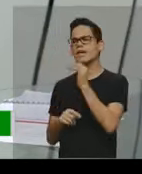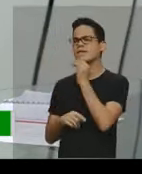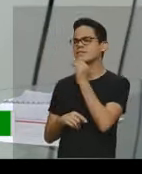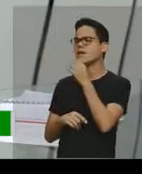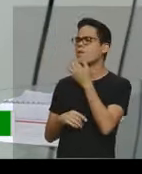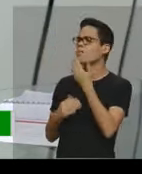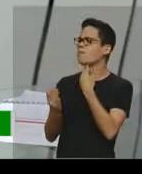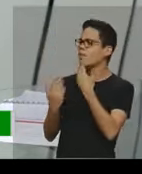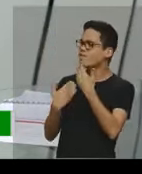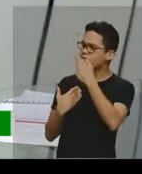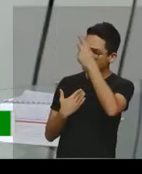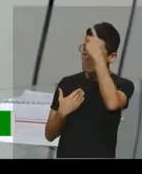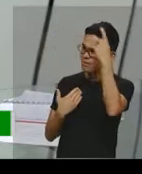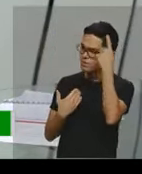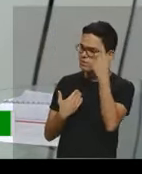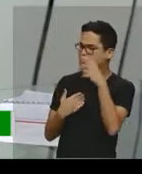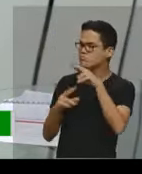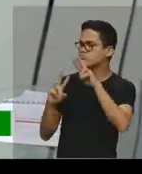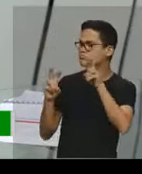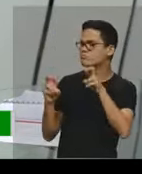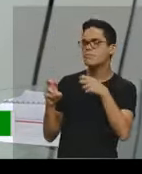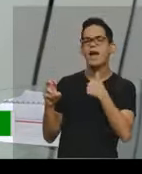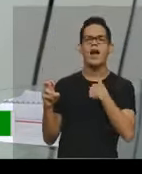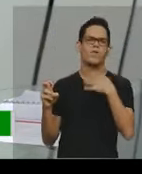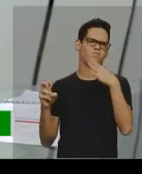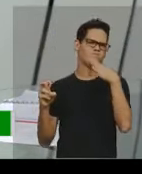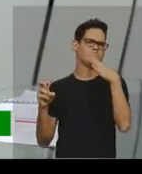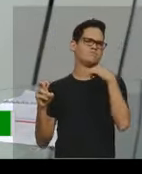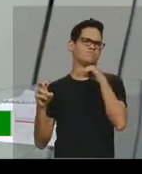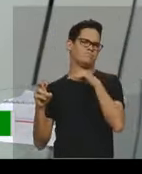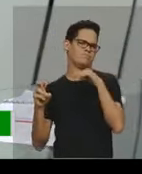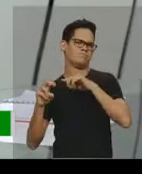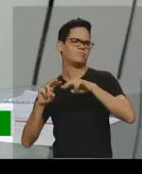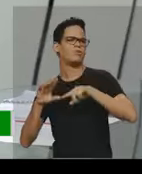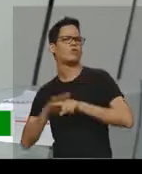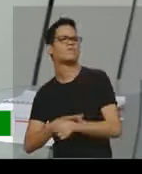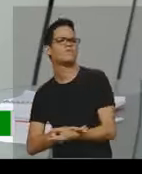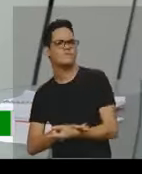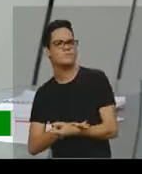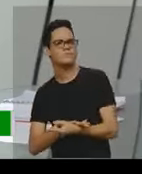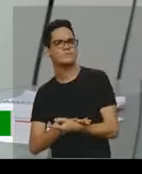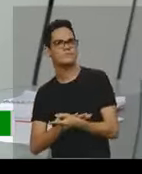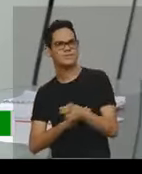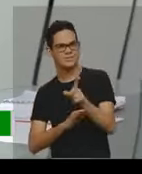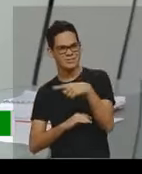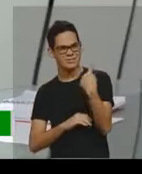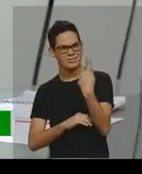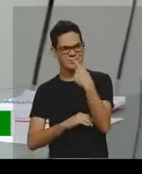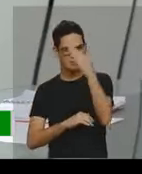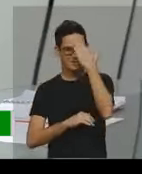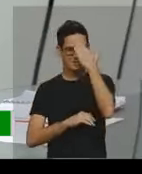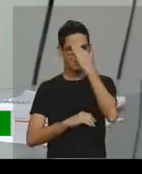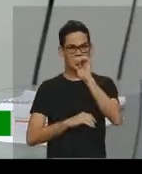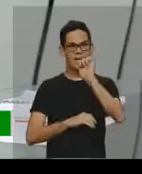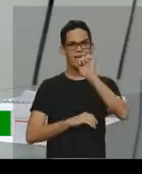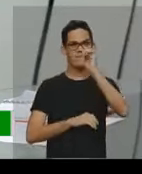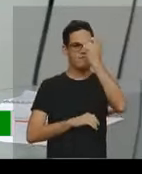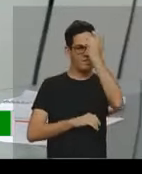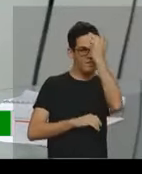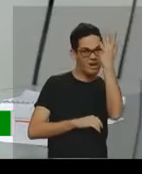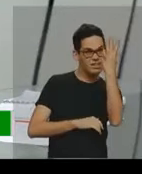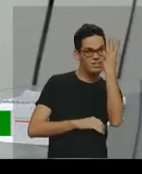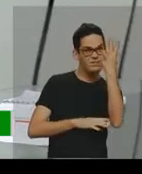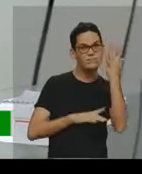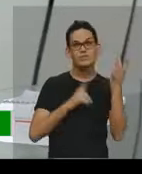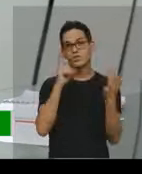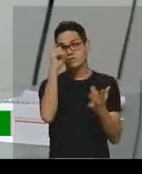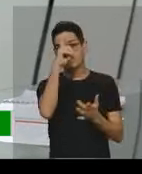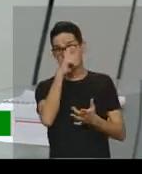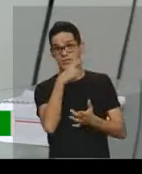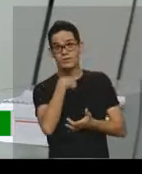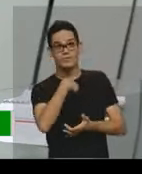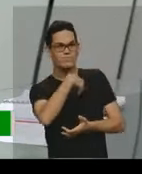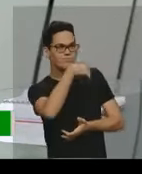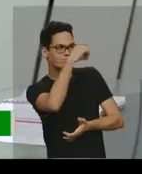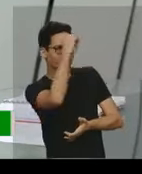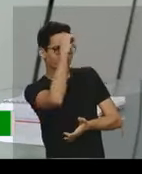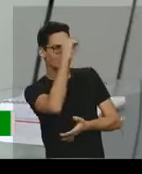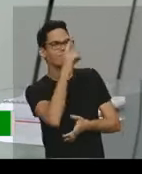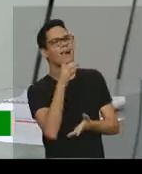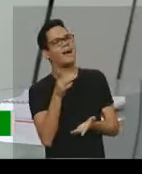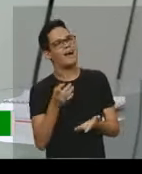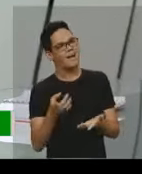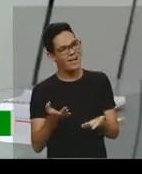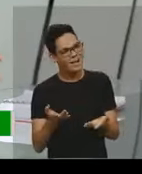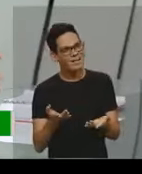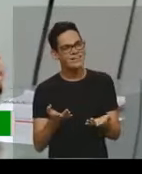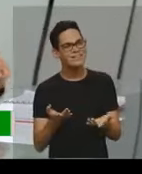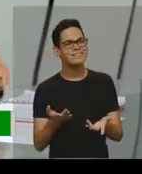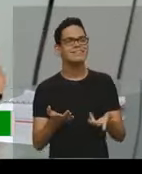determinado assunto que a gente entende, né, tudo que a gente entende é fácil falar, só é difícil falar o que a gente não sabe, né, é